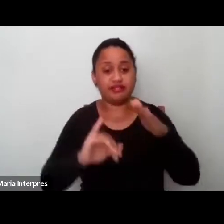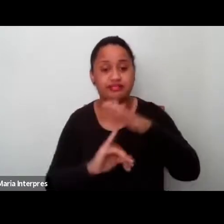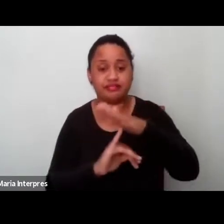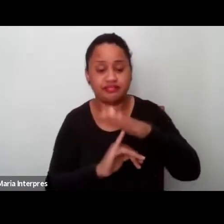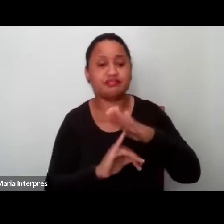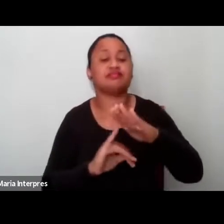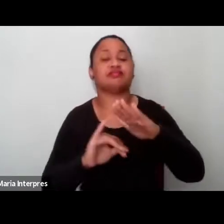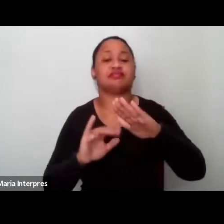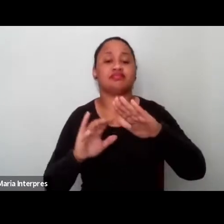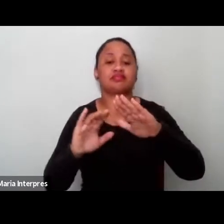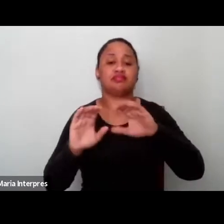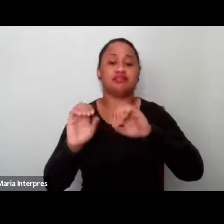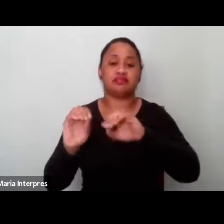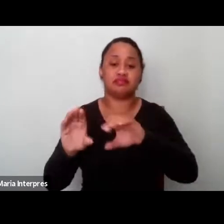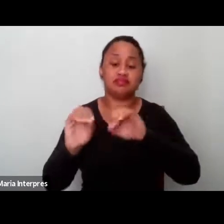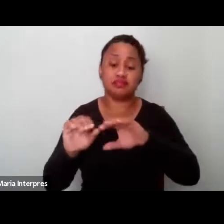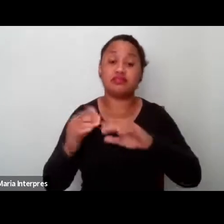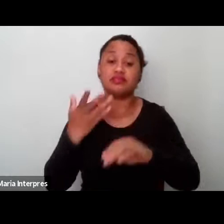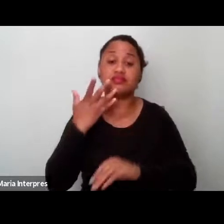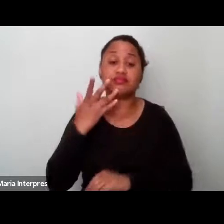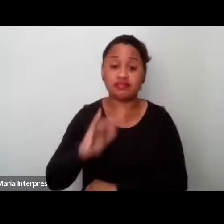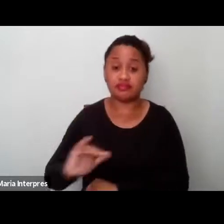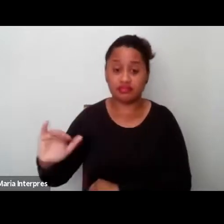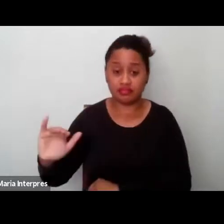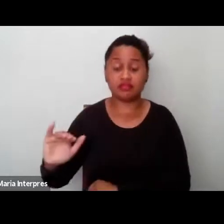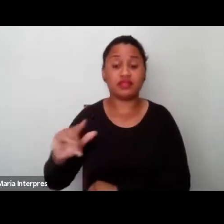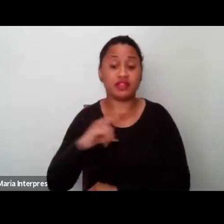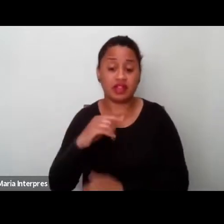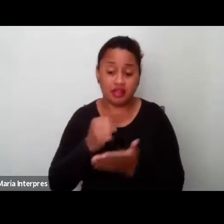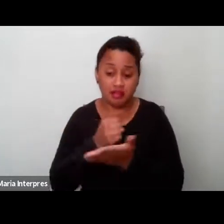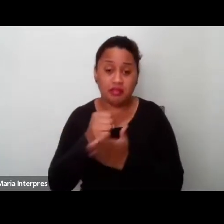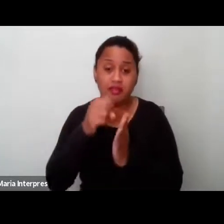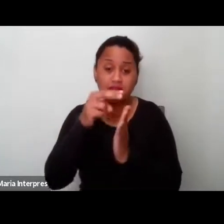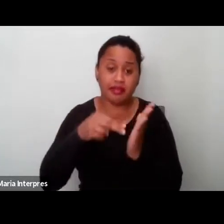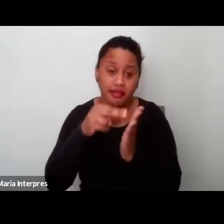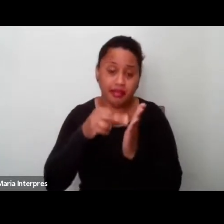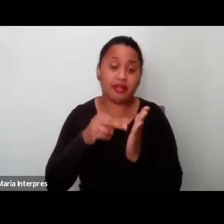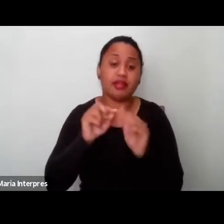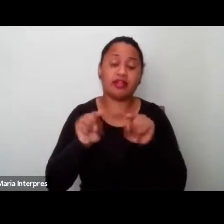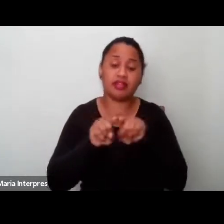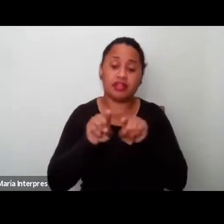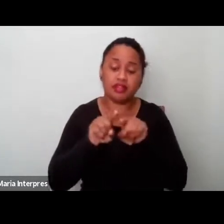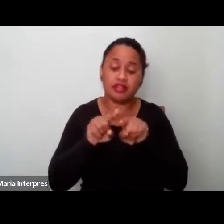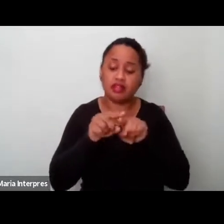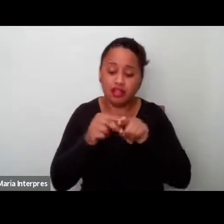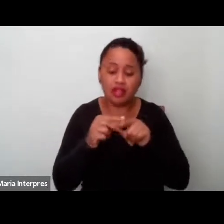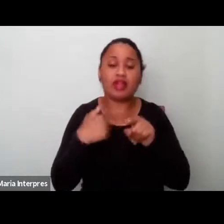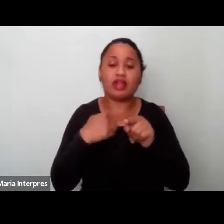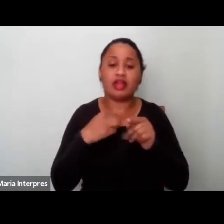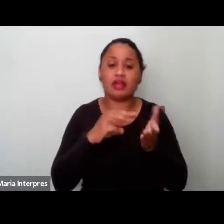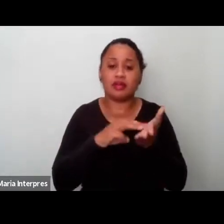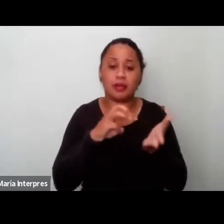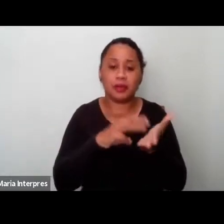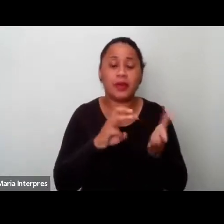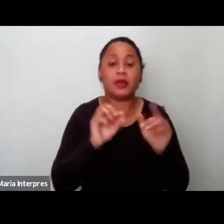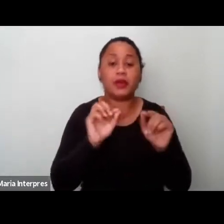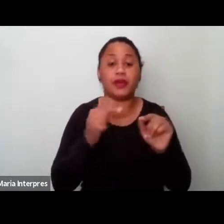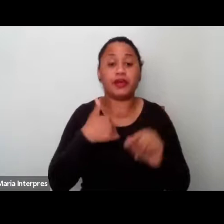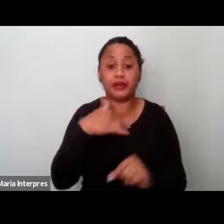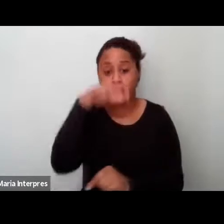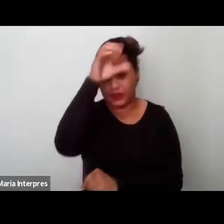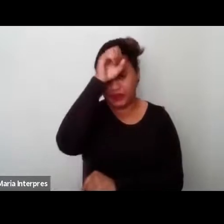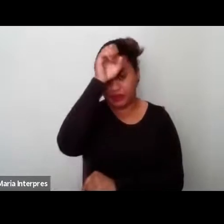infantil, que tem como chave de leitura ou como ferramentas teóricas metodológicas que foram aprendidas com esses